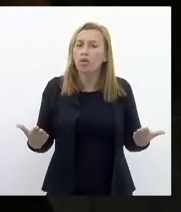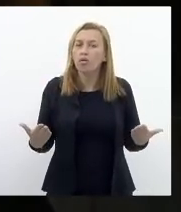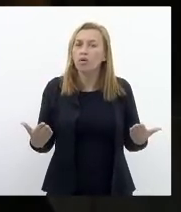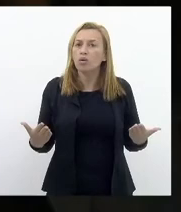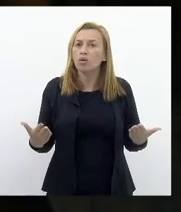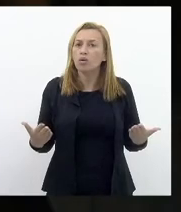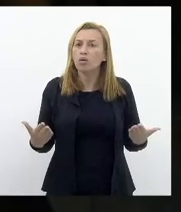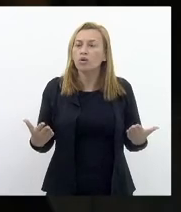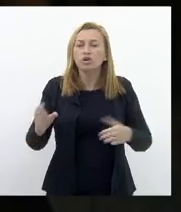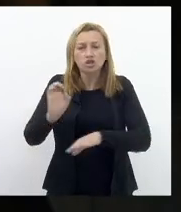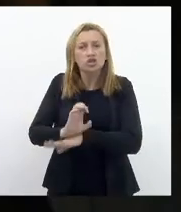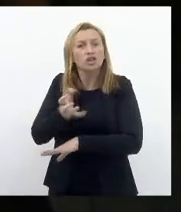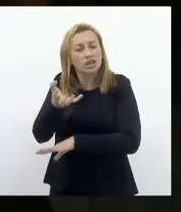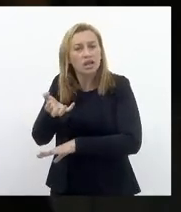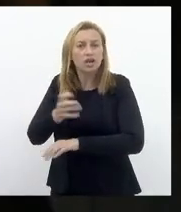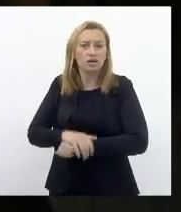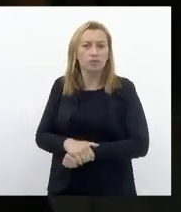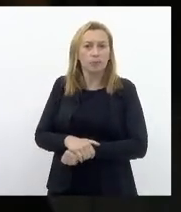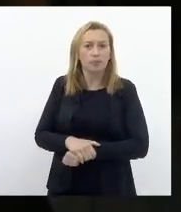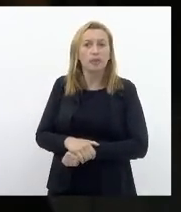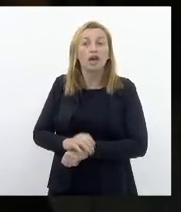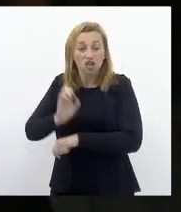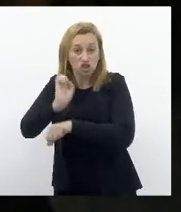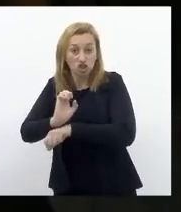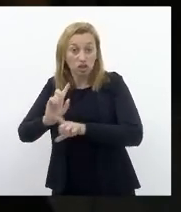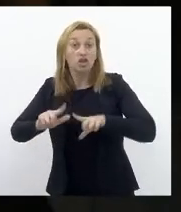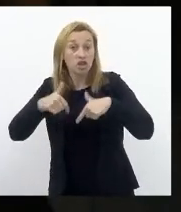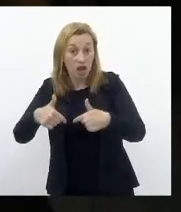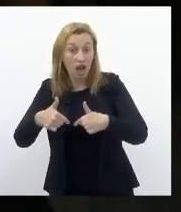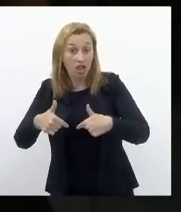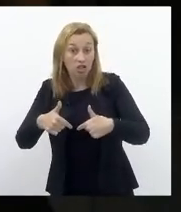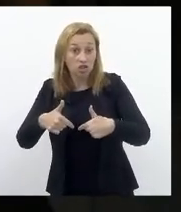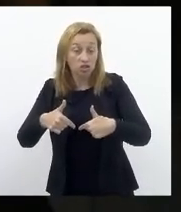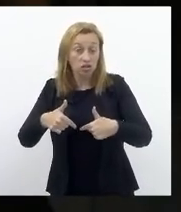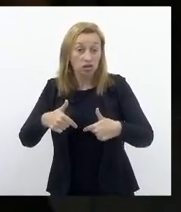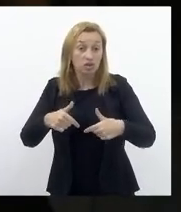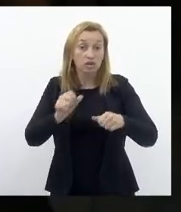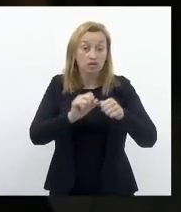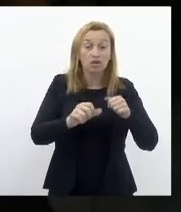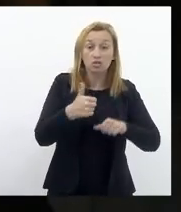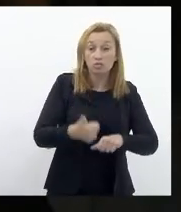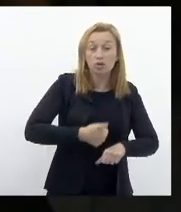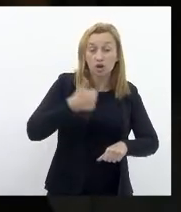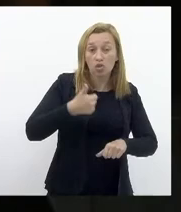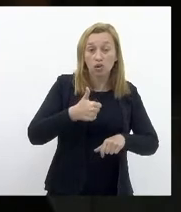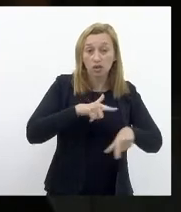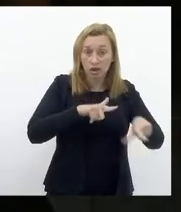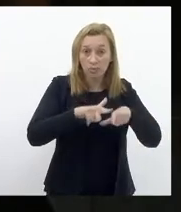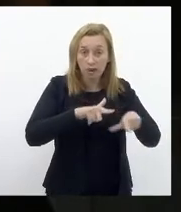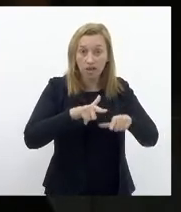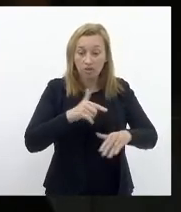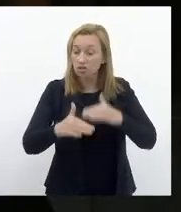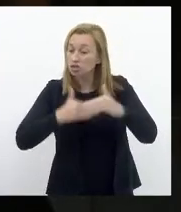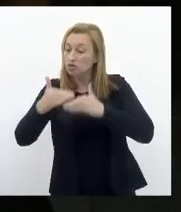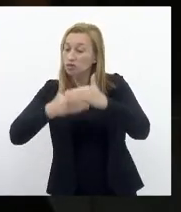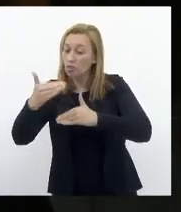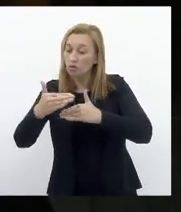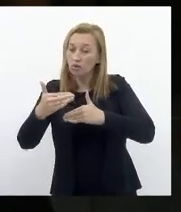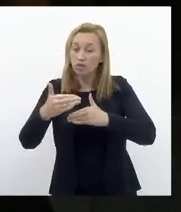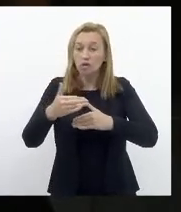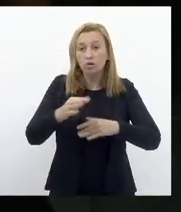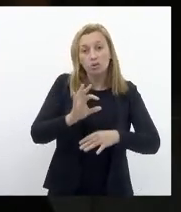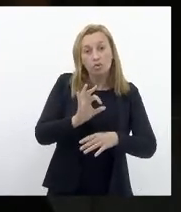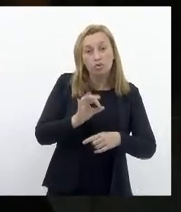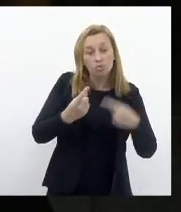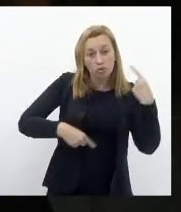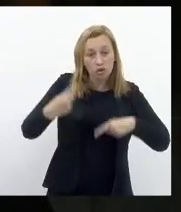Nós queremos um estado Que atue Que preste serviços Que garanta direitos Que desenvolva políticas Ora Se queremos